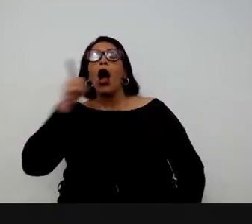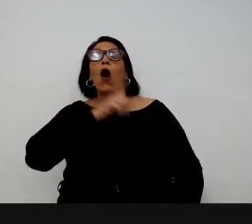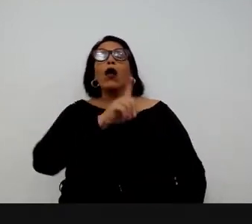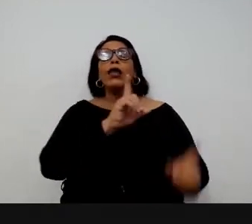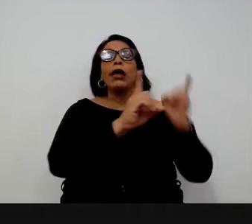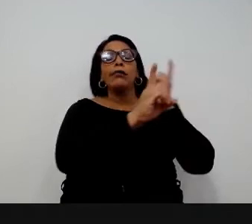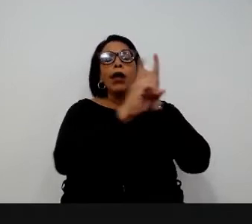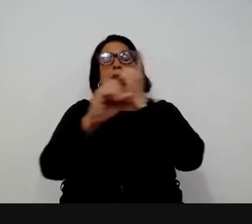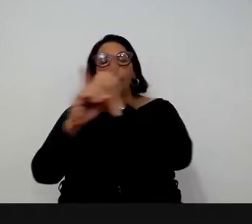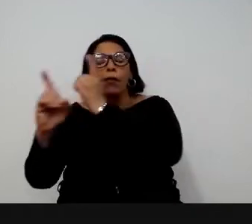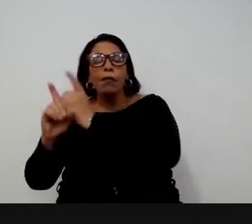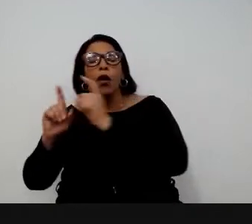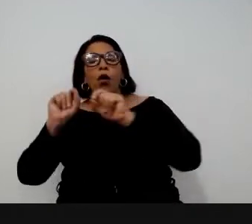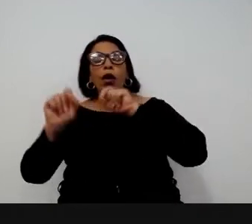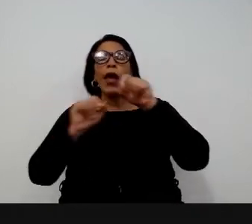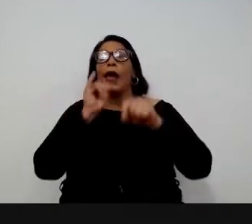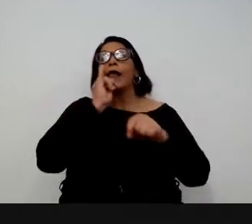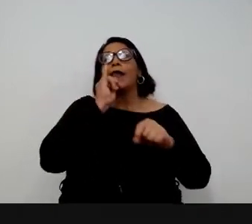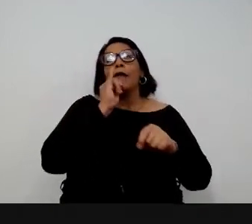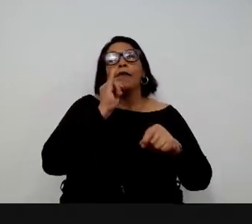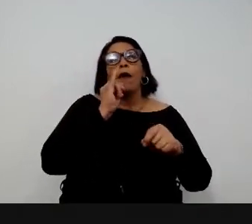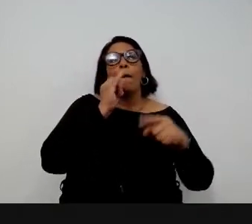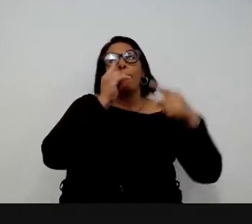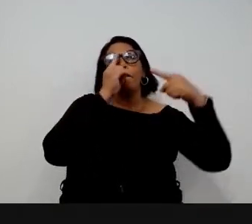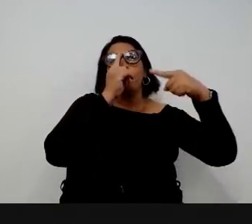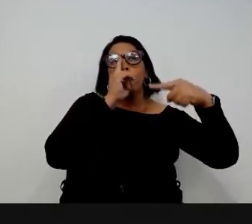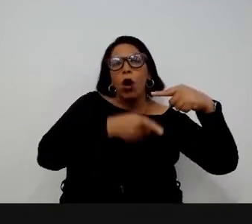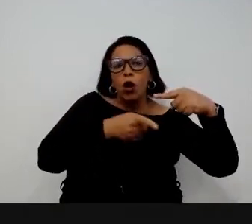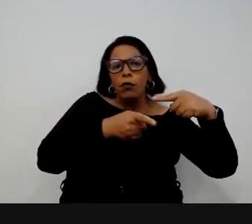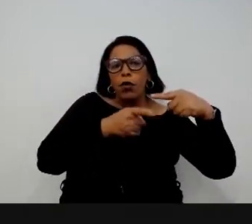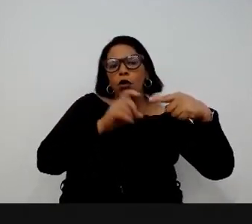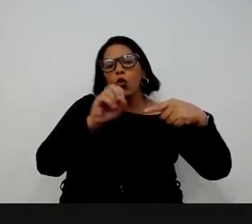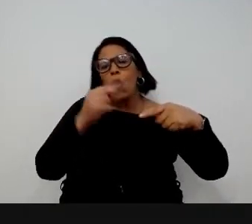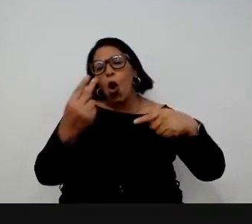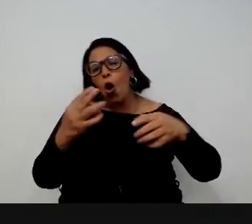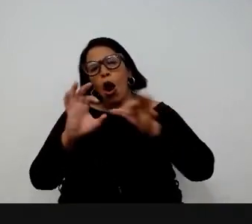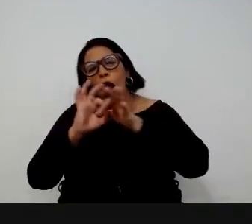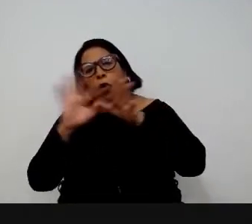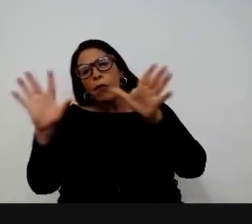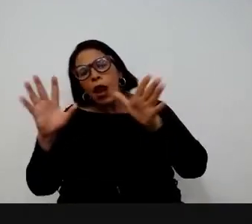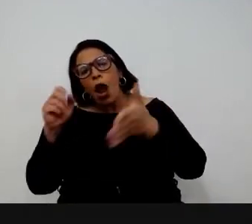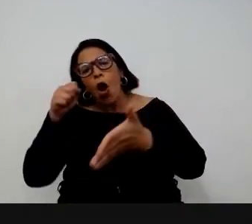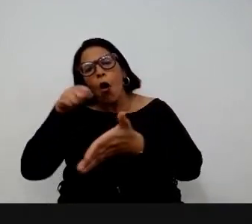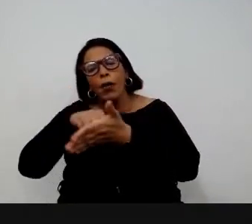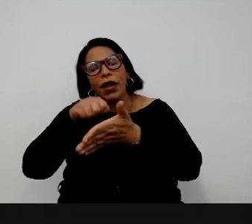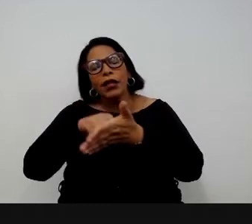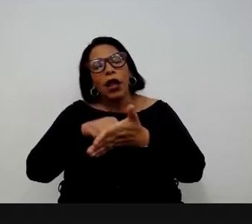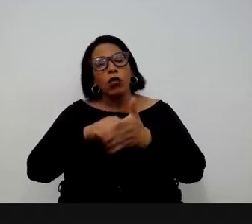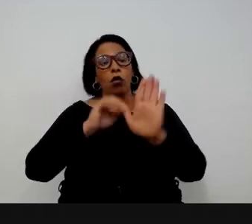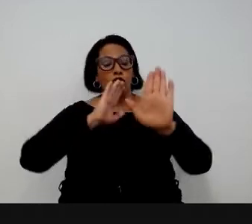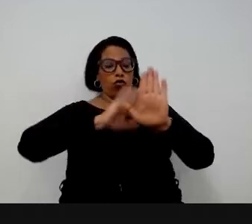identificar ali o que seria uma proibição, uma permissão, uma obrigação. Então, gente vai dando,